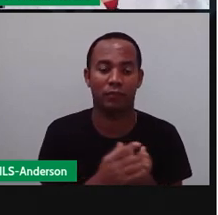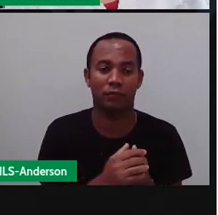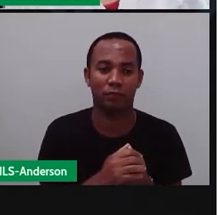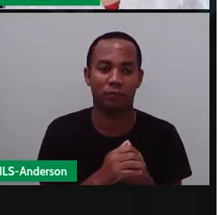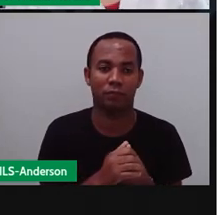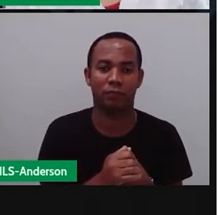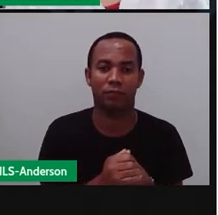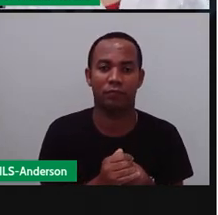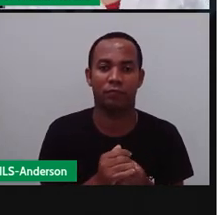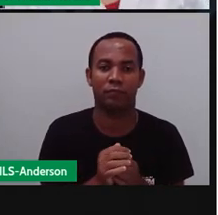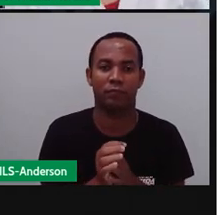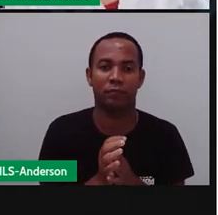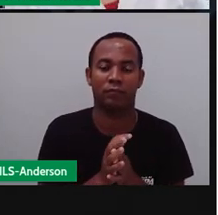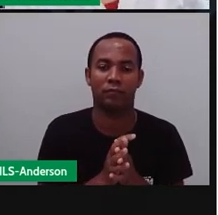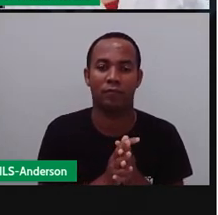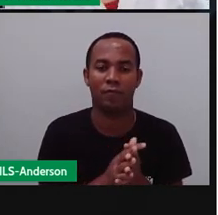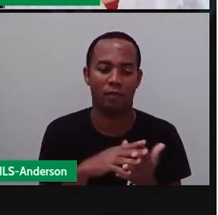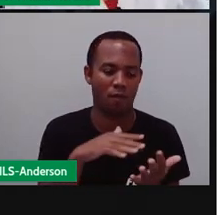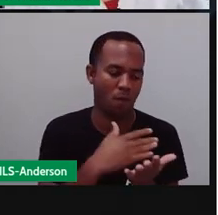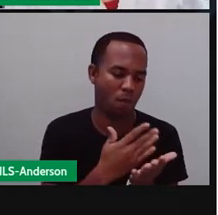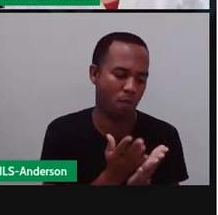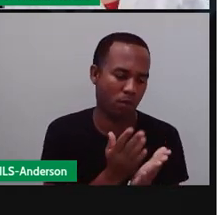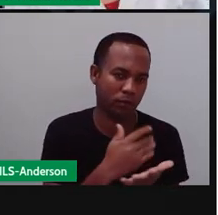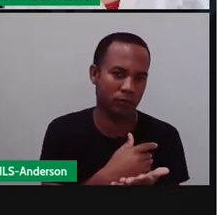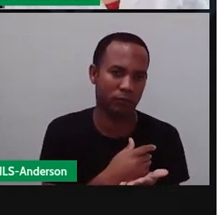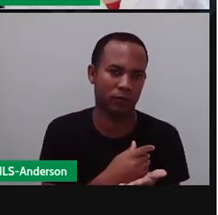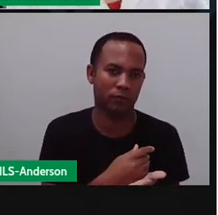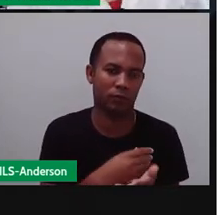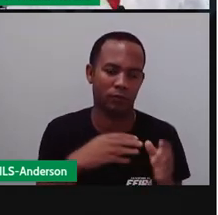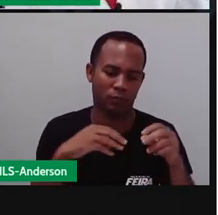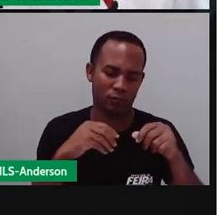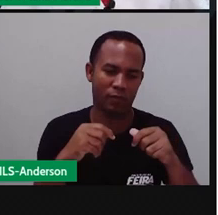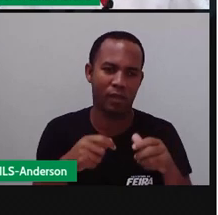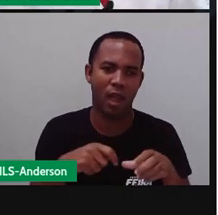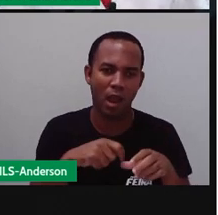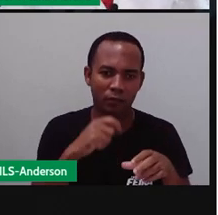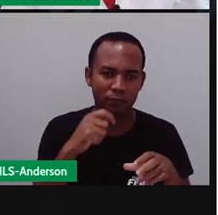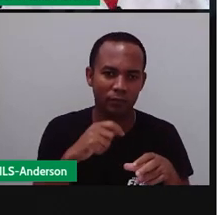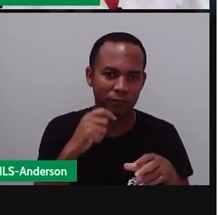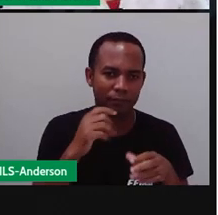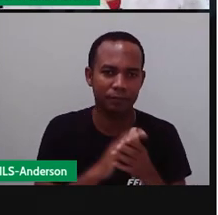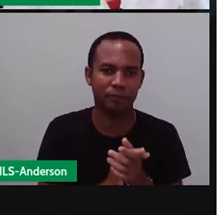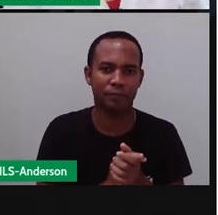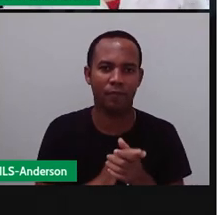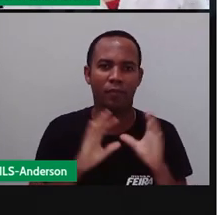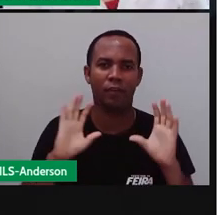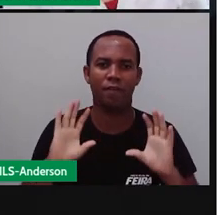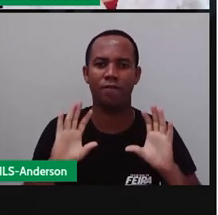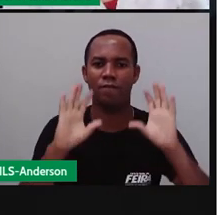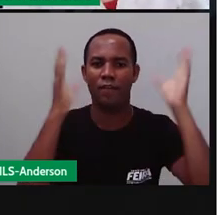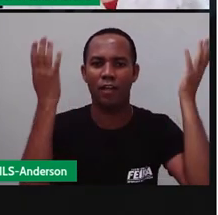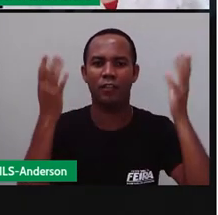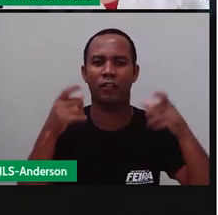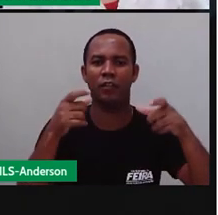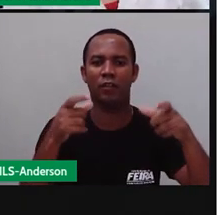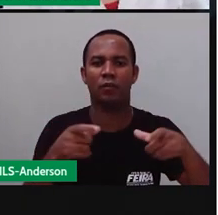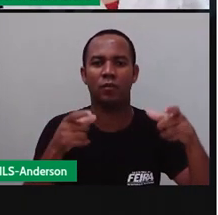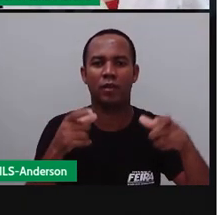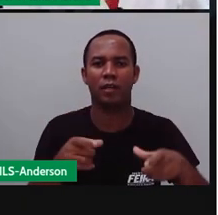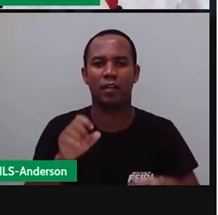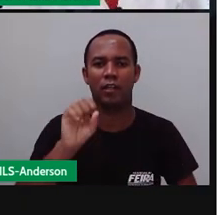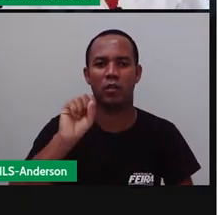Eu prefiro a emoção do cuscuz e você fazer... Se conseguir. Festa junina na região sul.